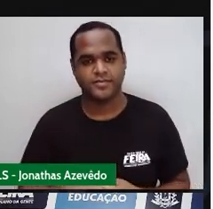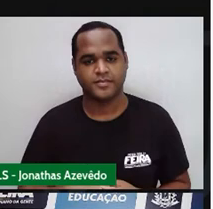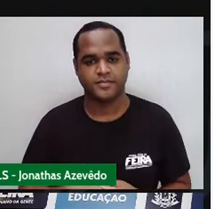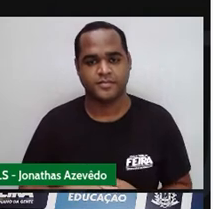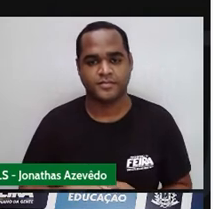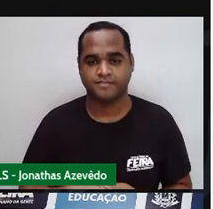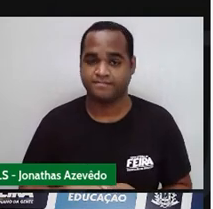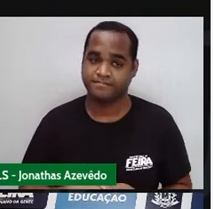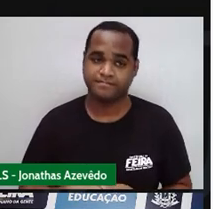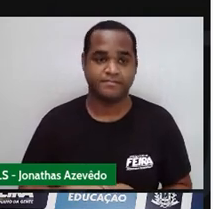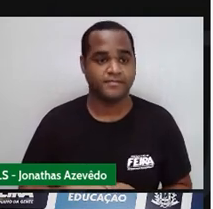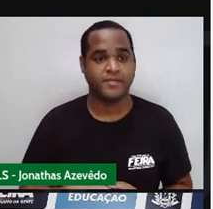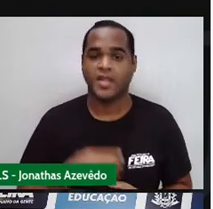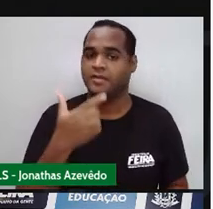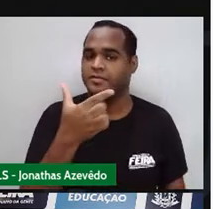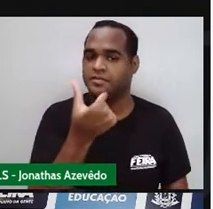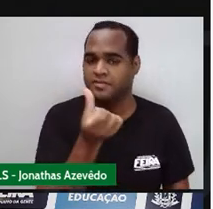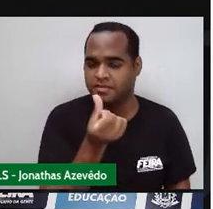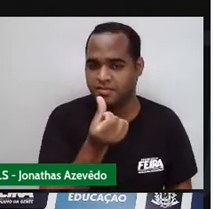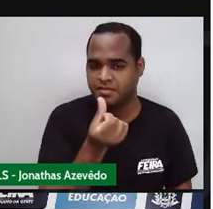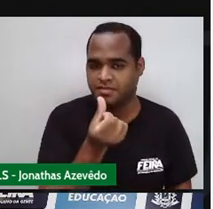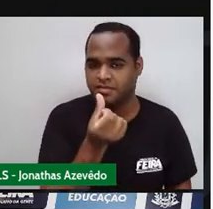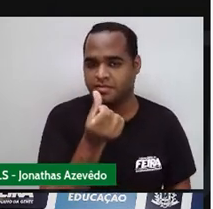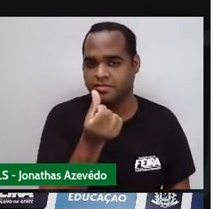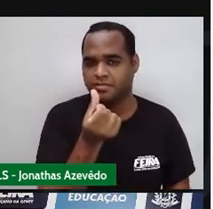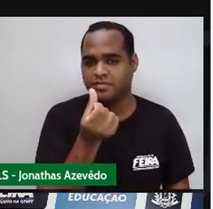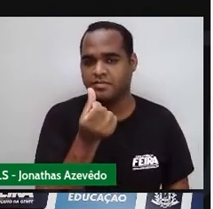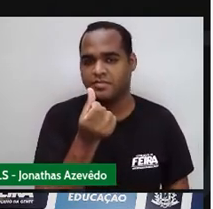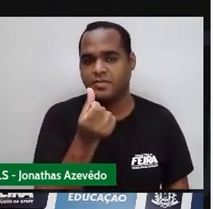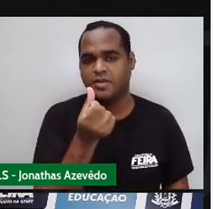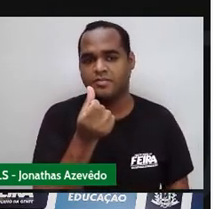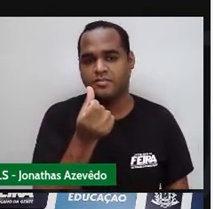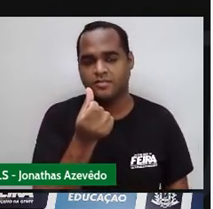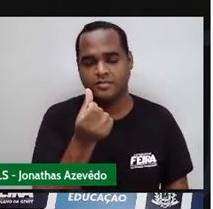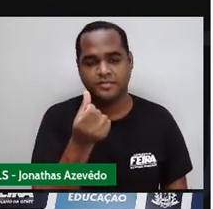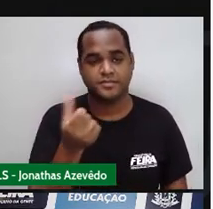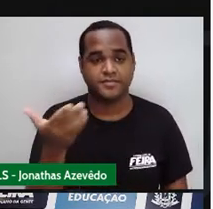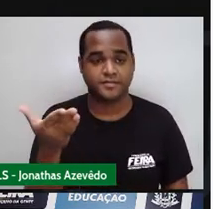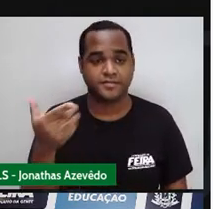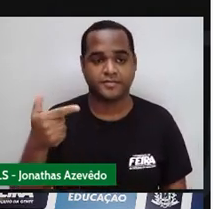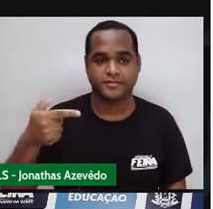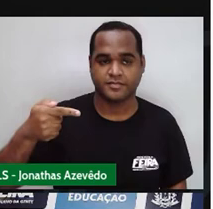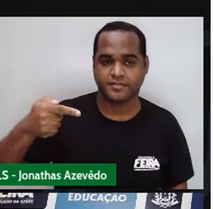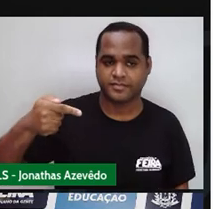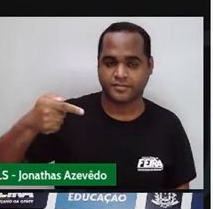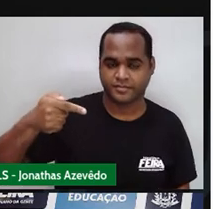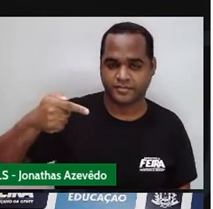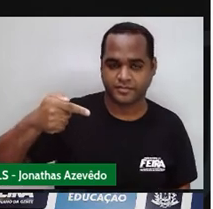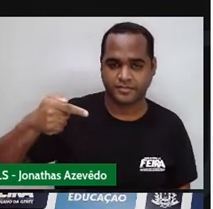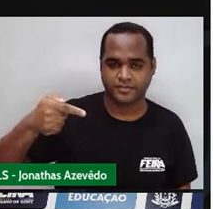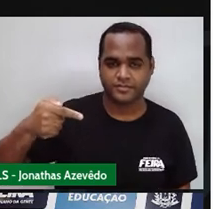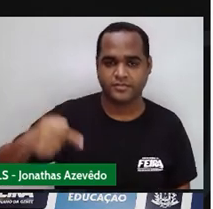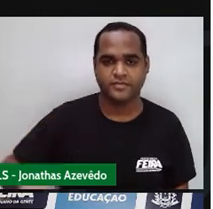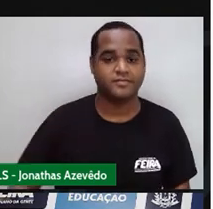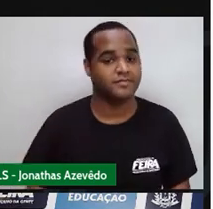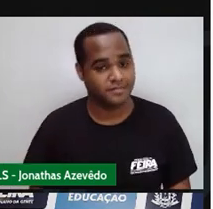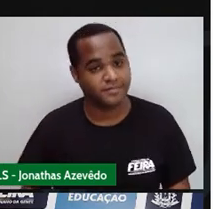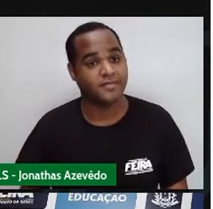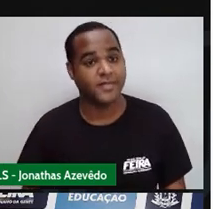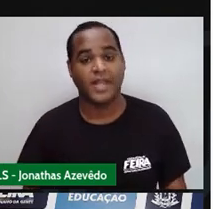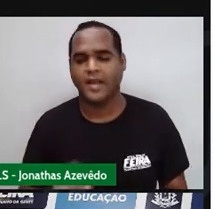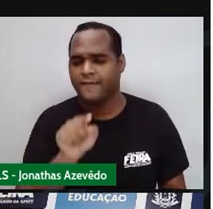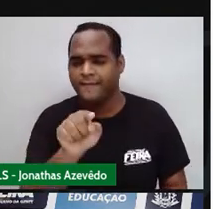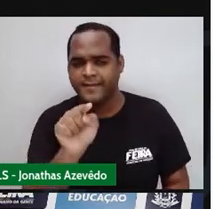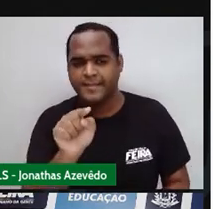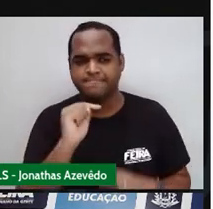Aqui eu vou botar o 26 E aqui eu vou botar um 27 Pronto Agora